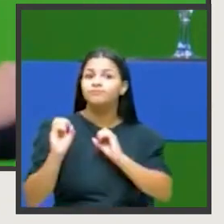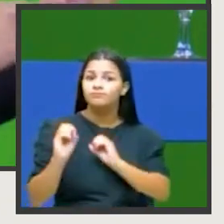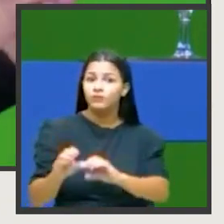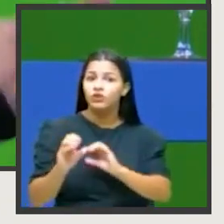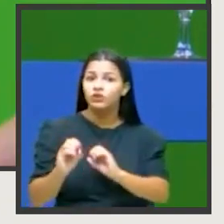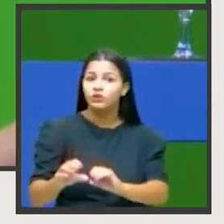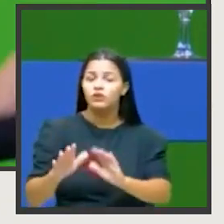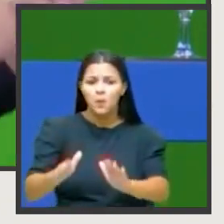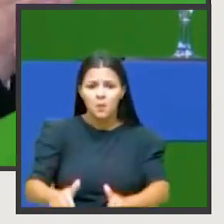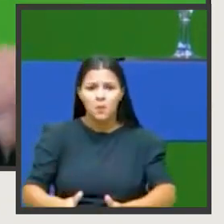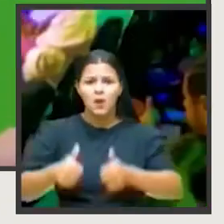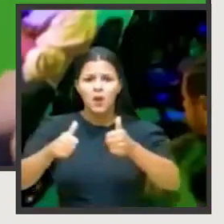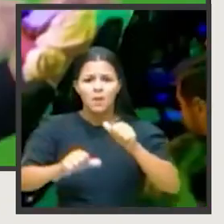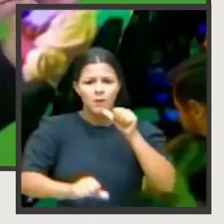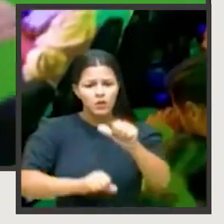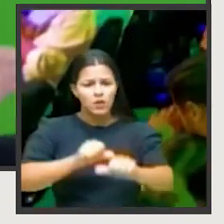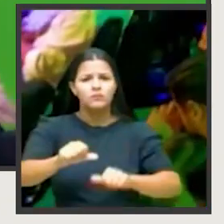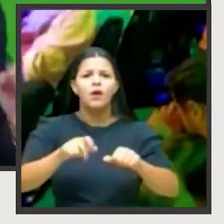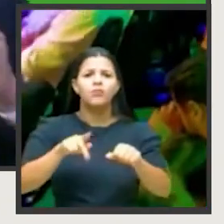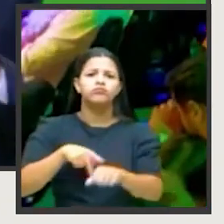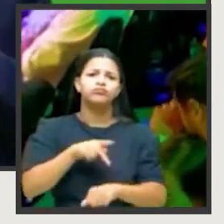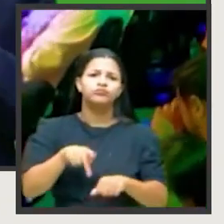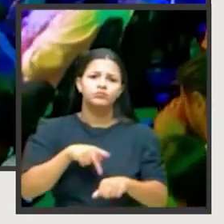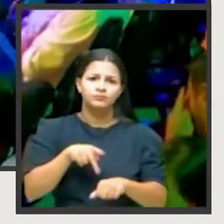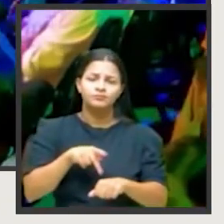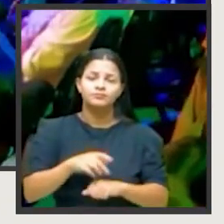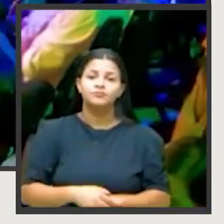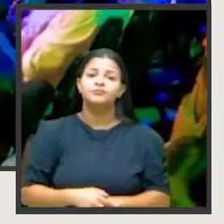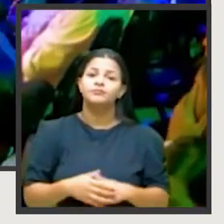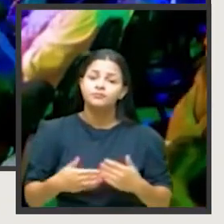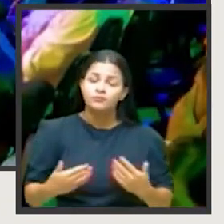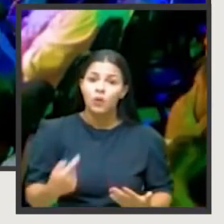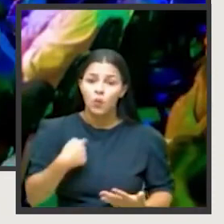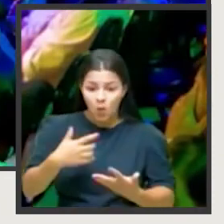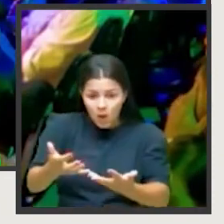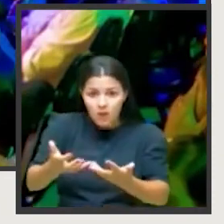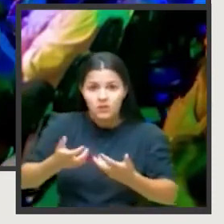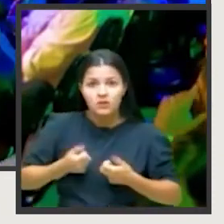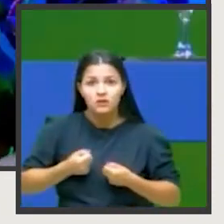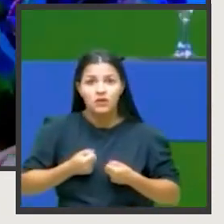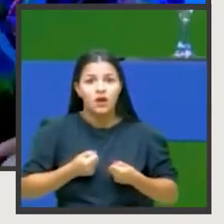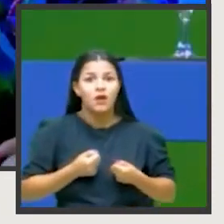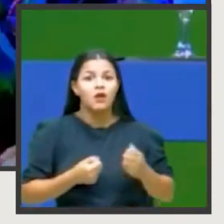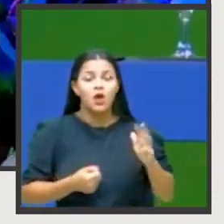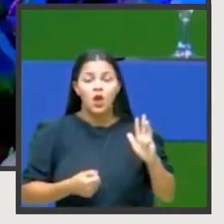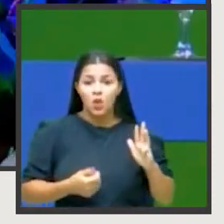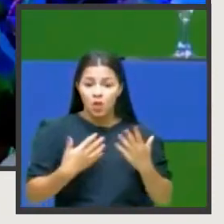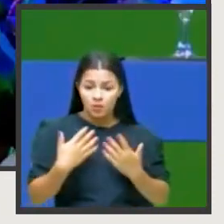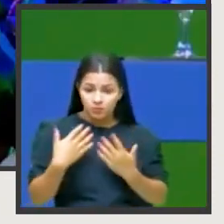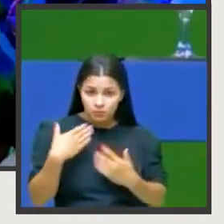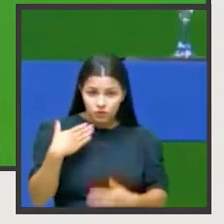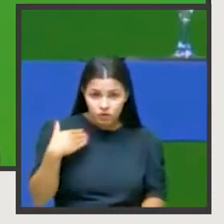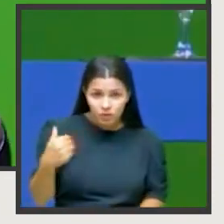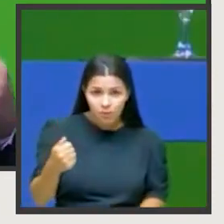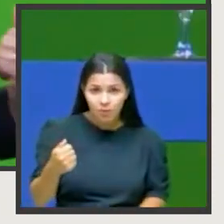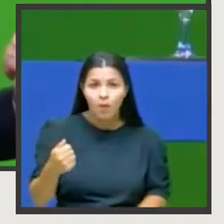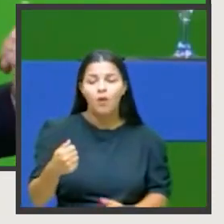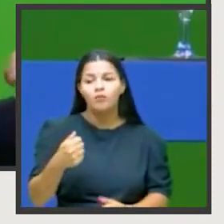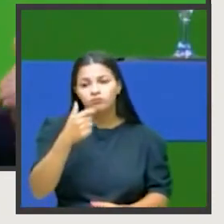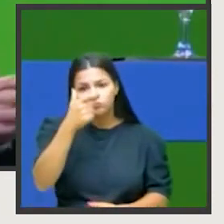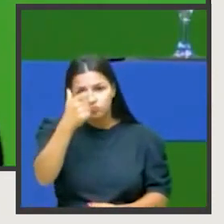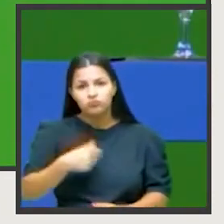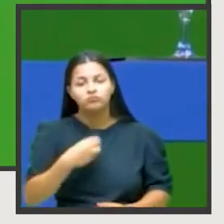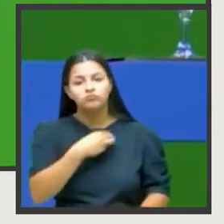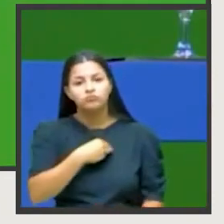Educação é o grande caminho para transformar qualquer nação. É por isso que eu aceitei o convite do Presidente da República para